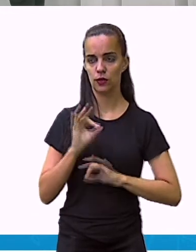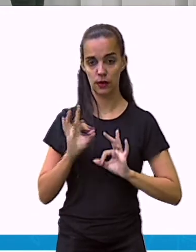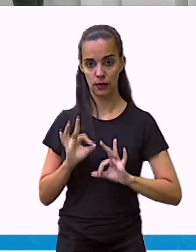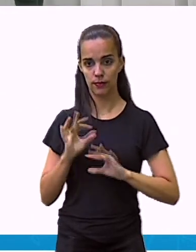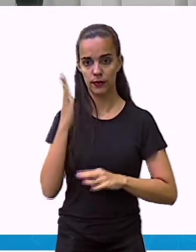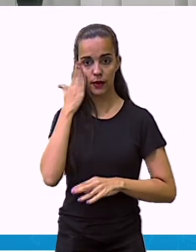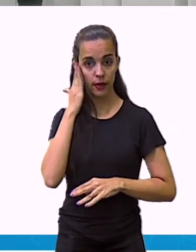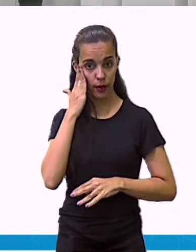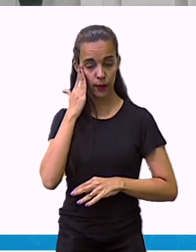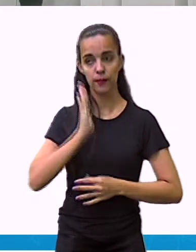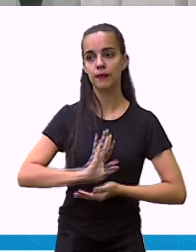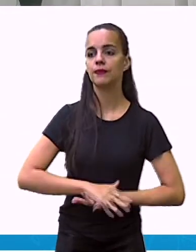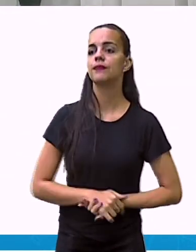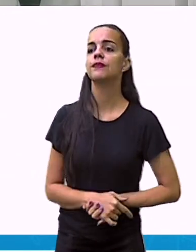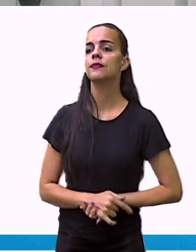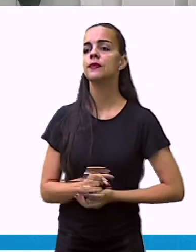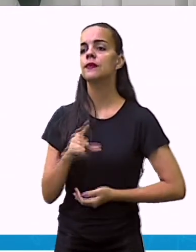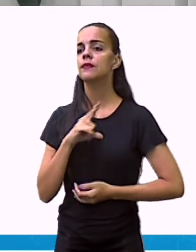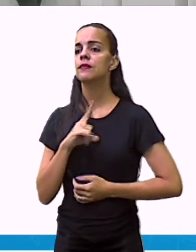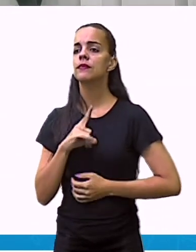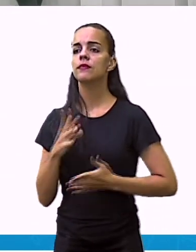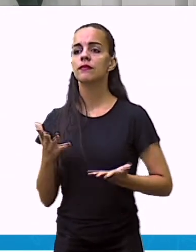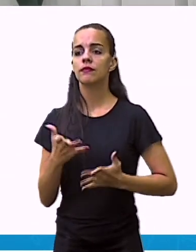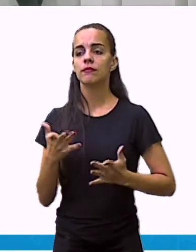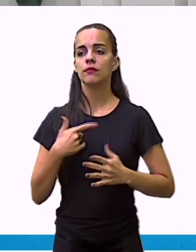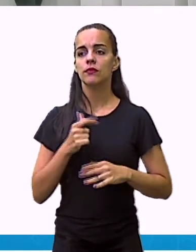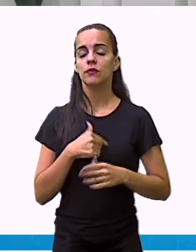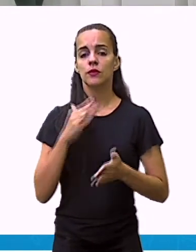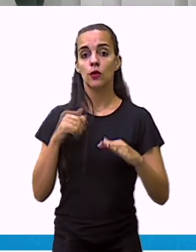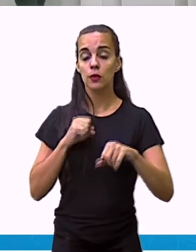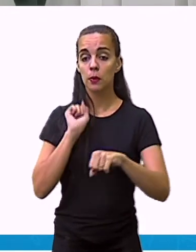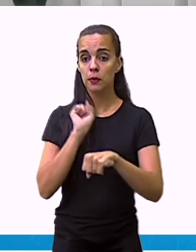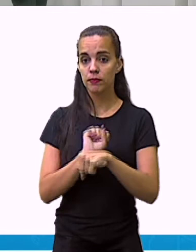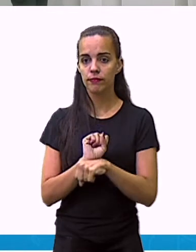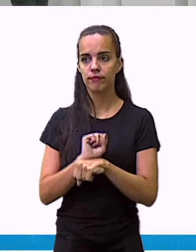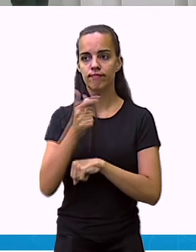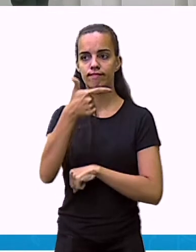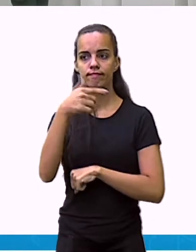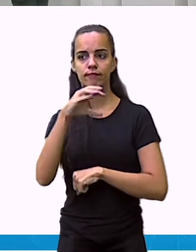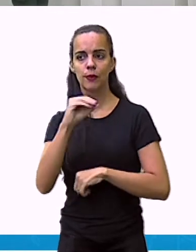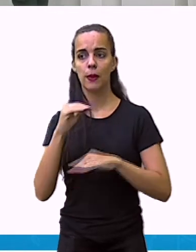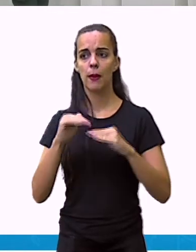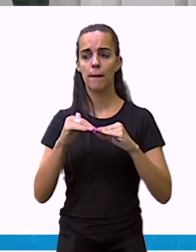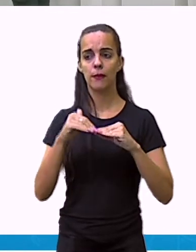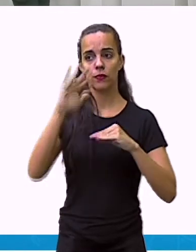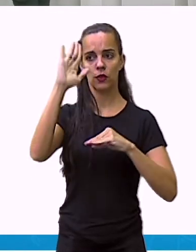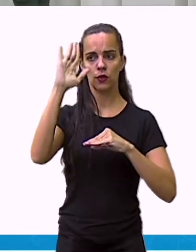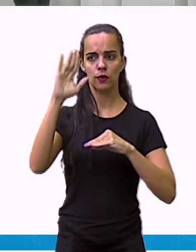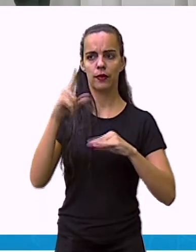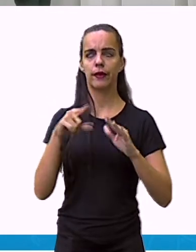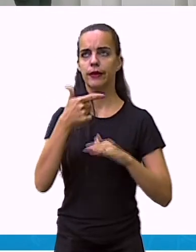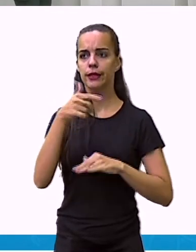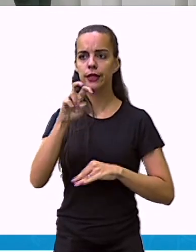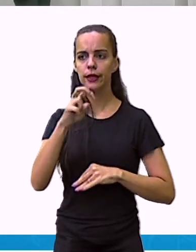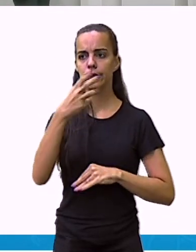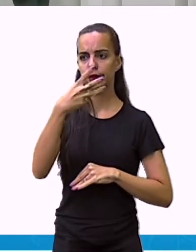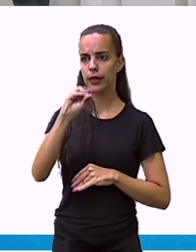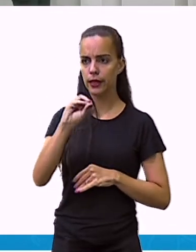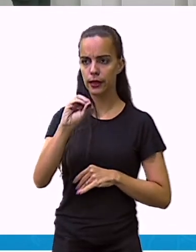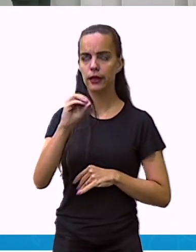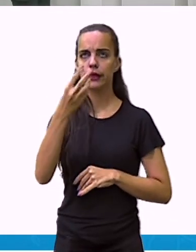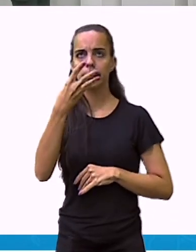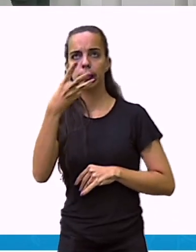certo? E pelo nosso espaço, nós vamos parar aqui no 20. Mas eu poderia continuar 25, 30,